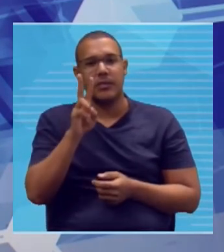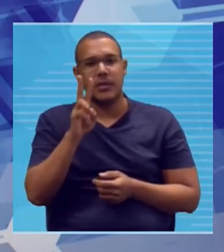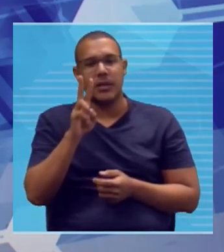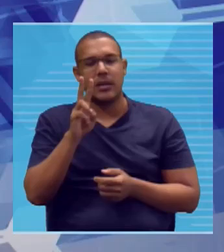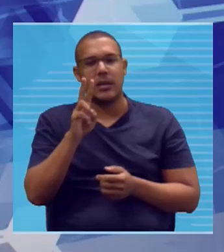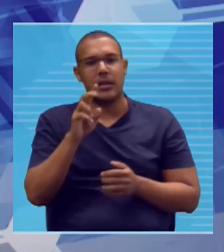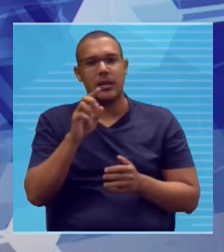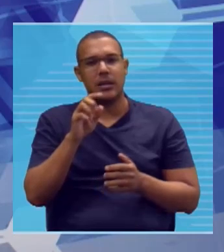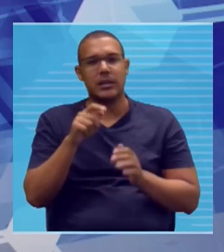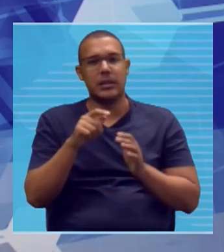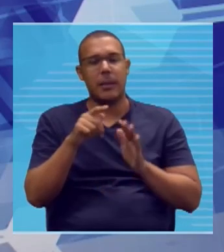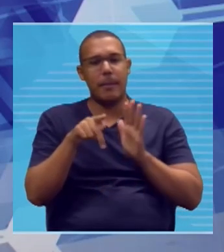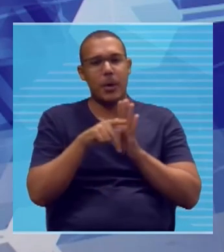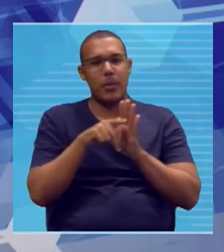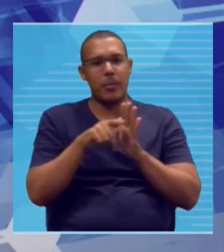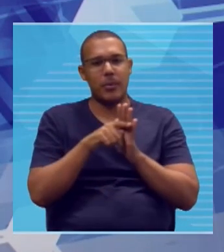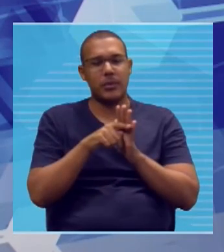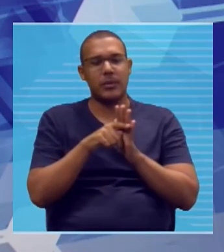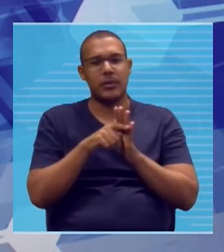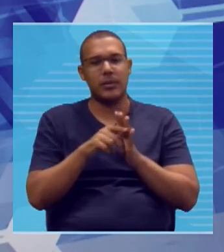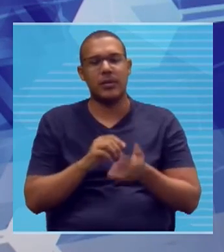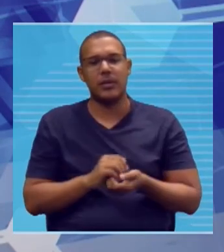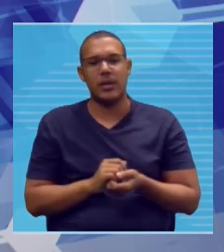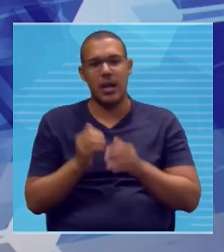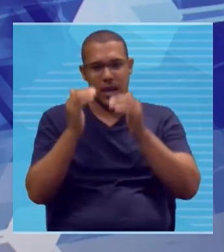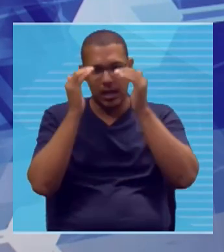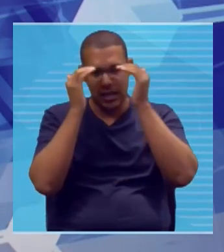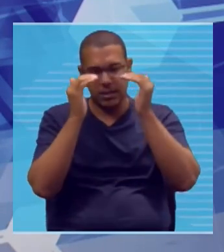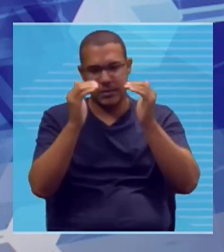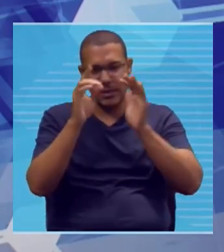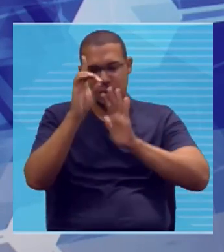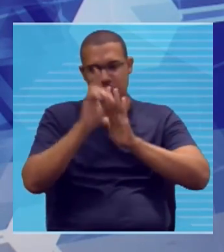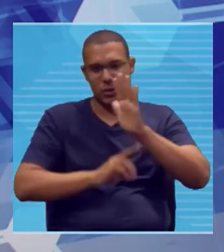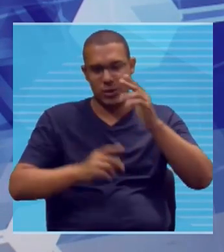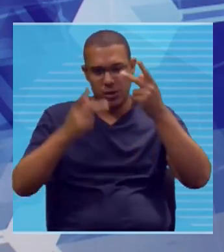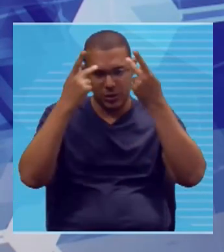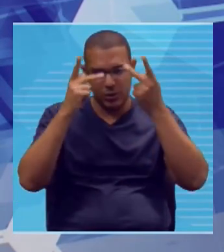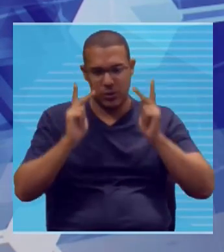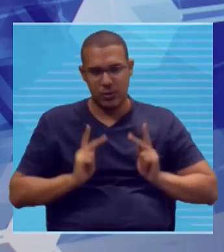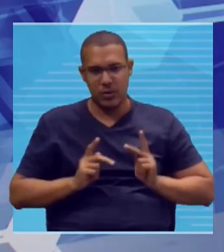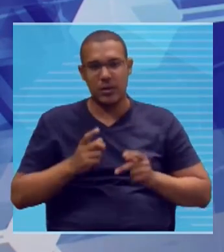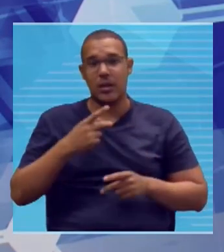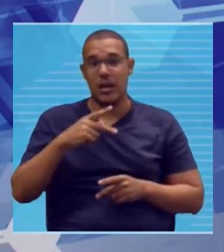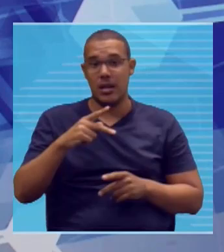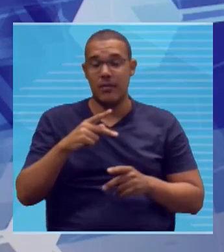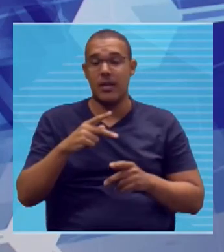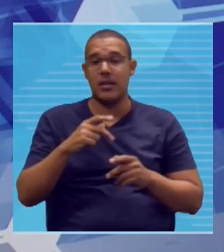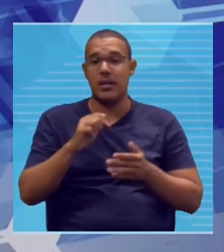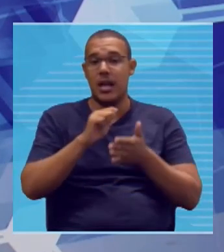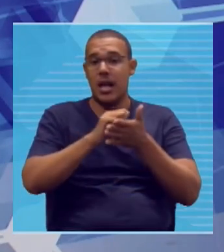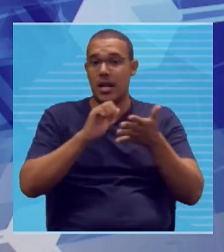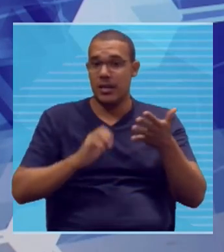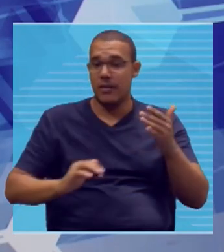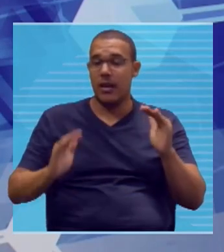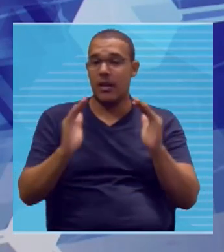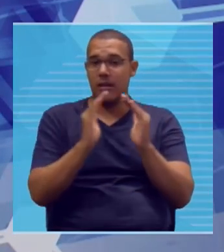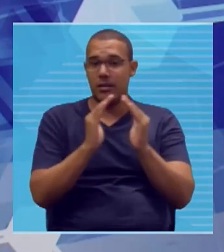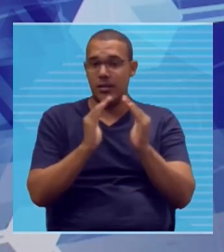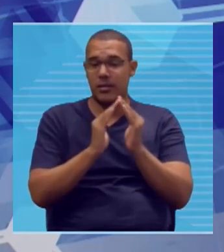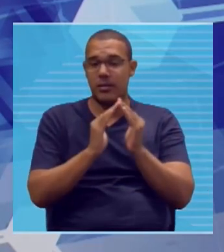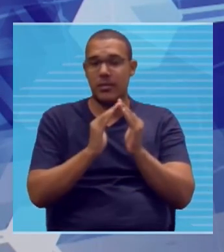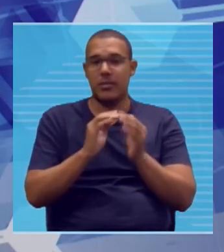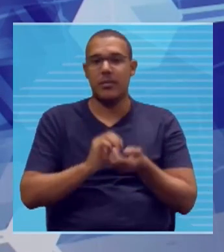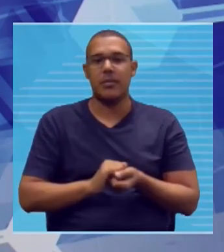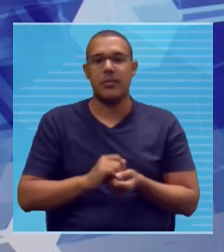intervenção ou proposta respeitam os direitos humanos, tá? Essa aí vai ser a sua atividade de casa para a aula